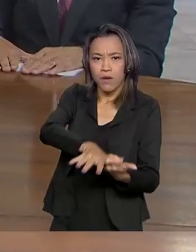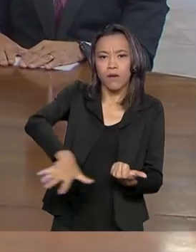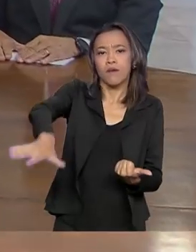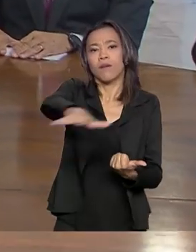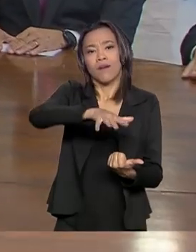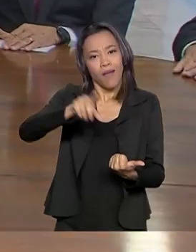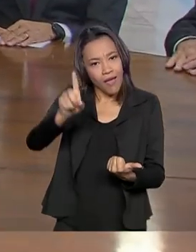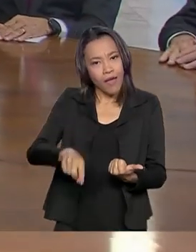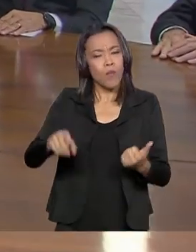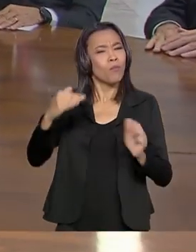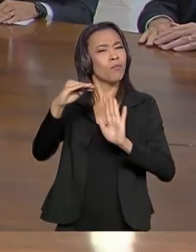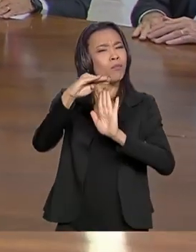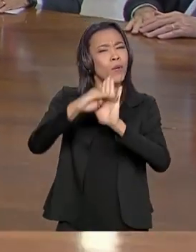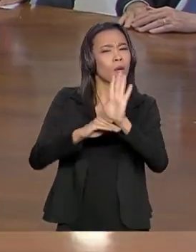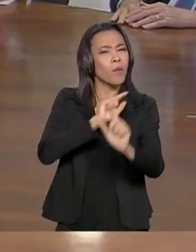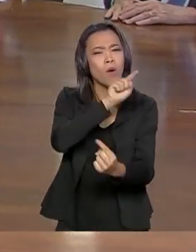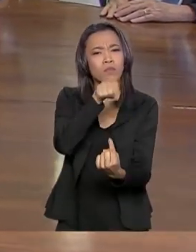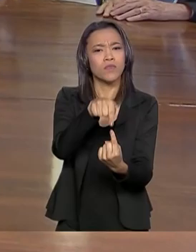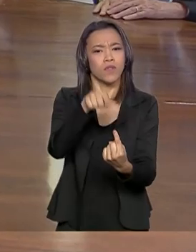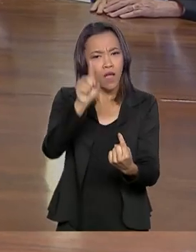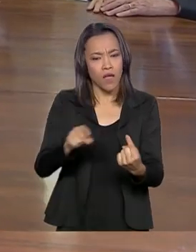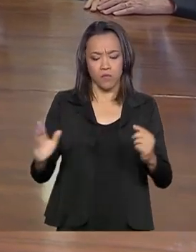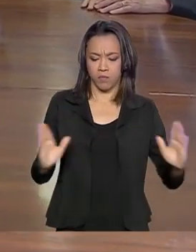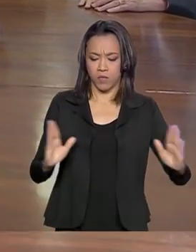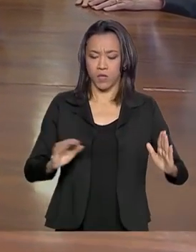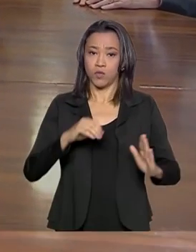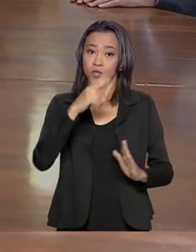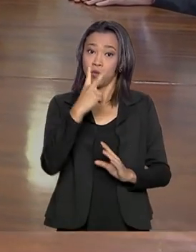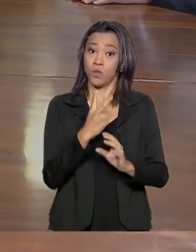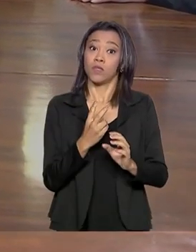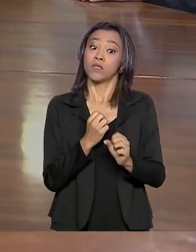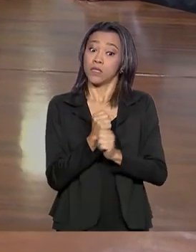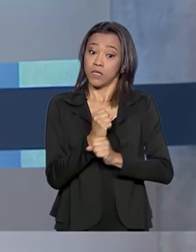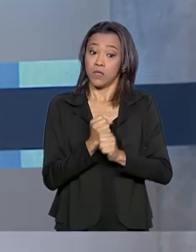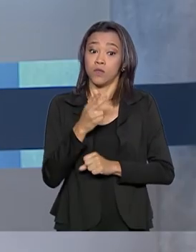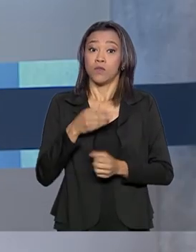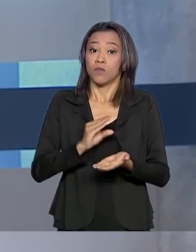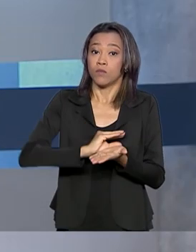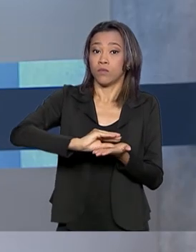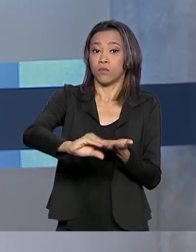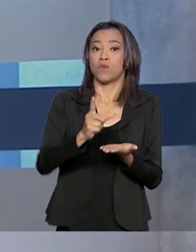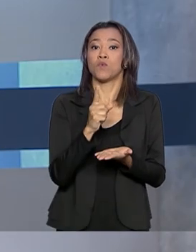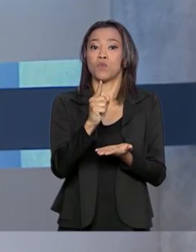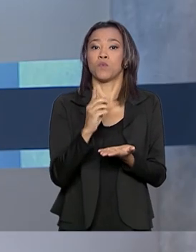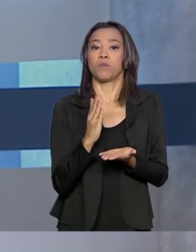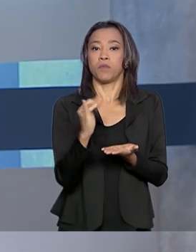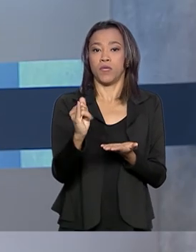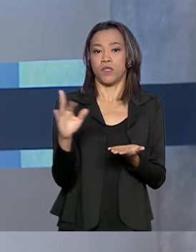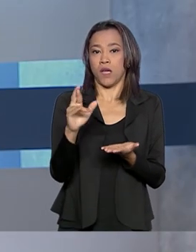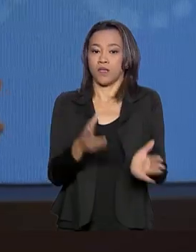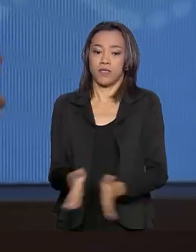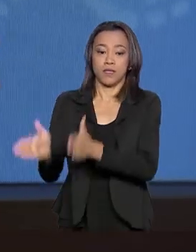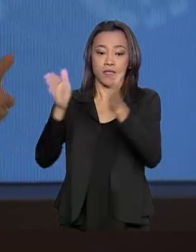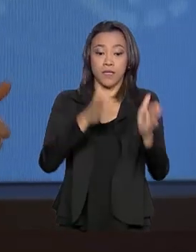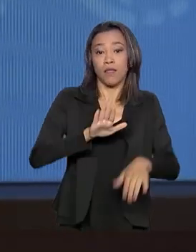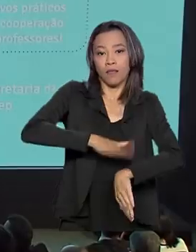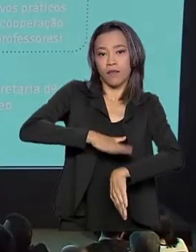o Brasil Mais, que vai investir nos próximos dois anos um bilhão de reais. Tempo de aprender.